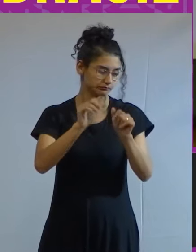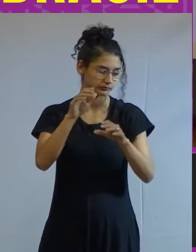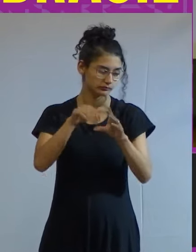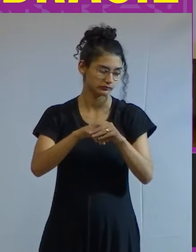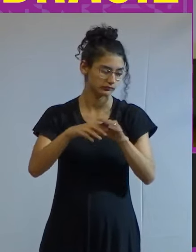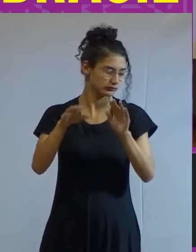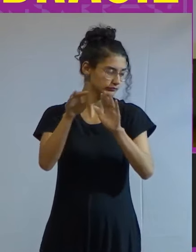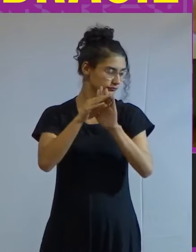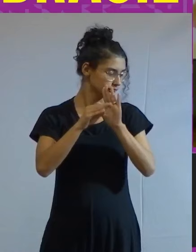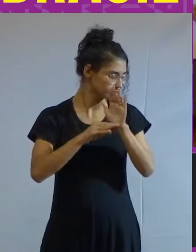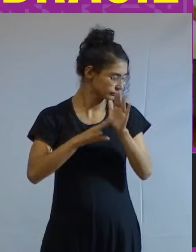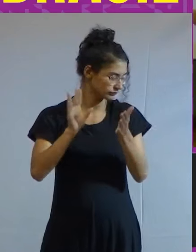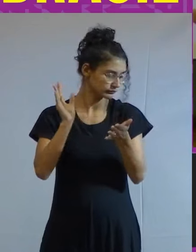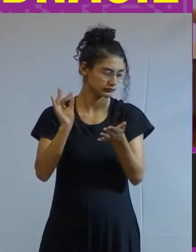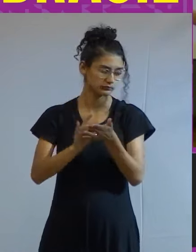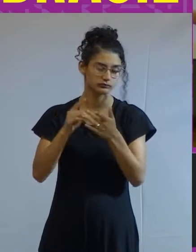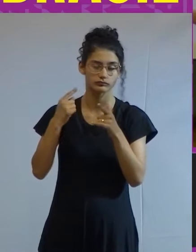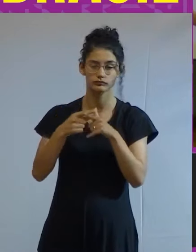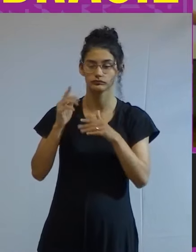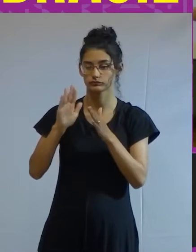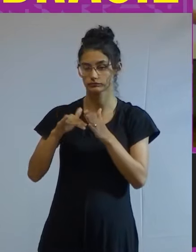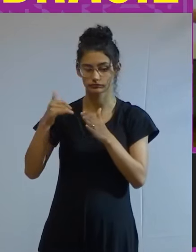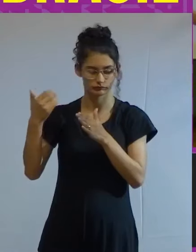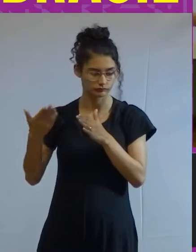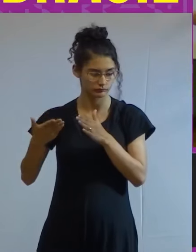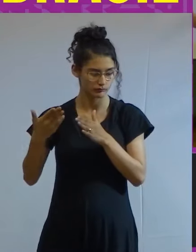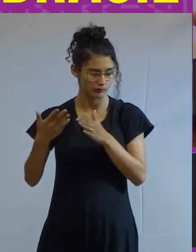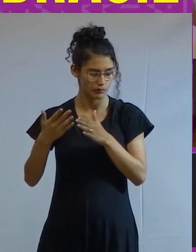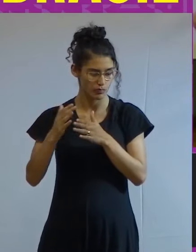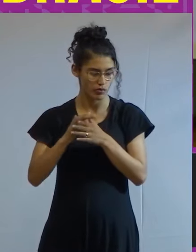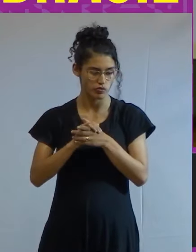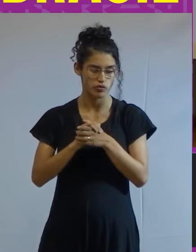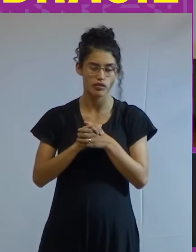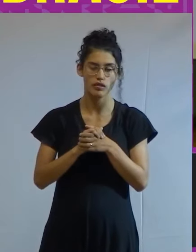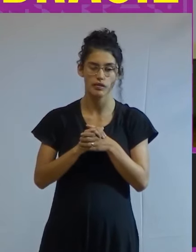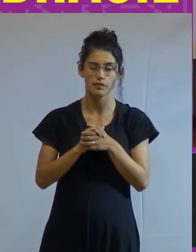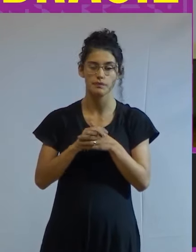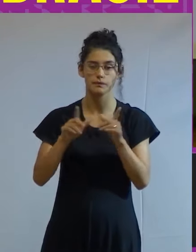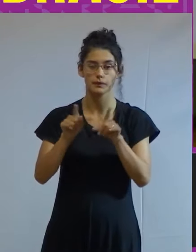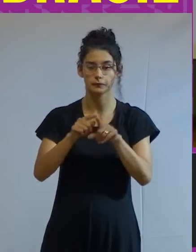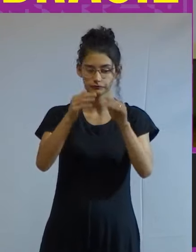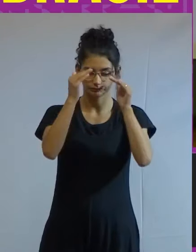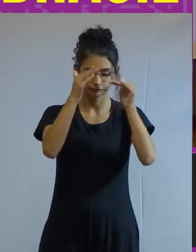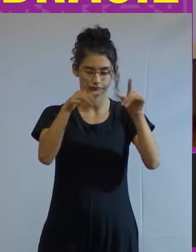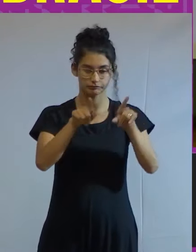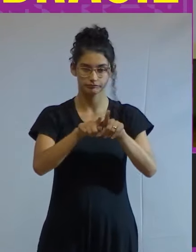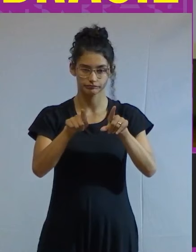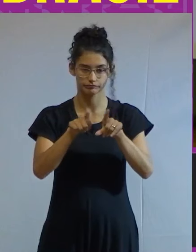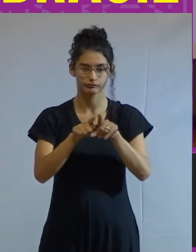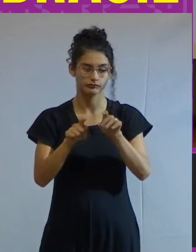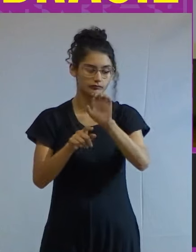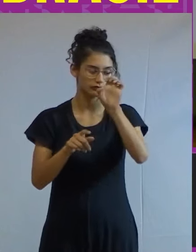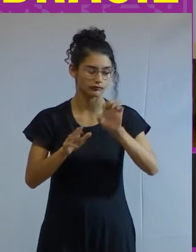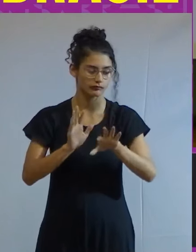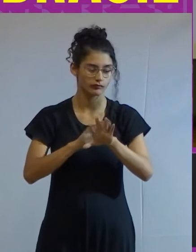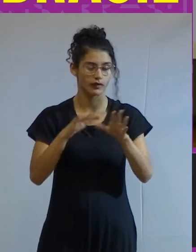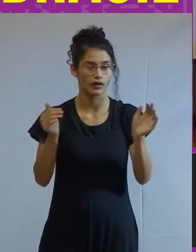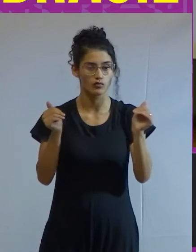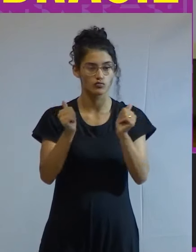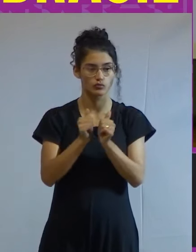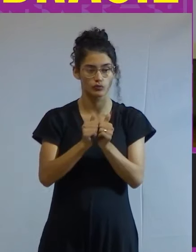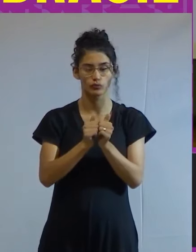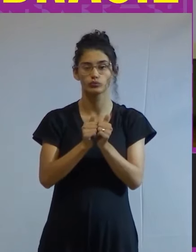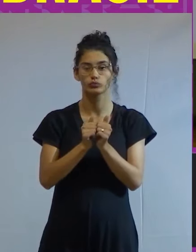ordem exatamente porque do outro lado a extrema direita e que obriga então a esquerda a ficar grudada